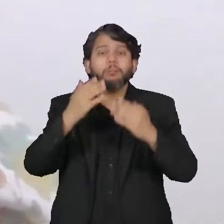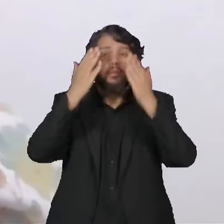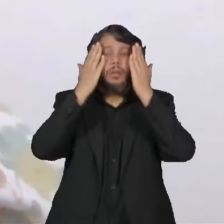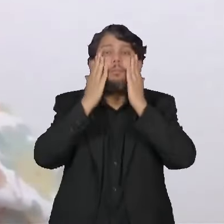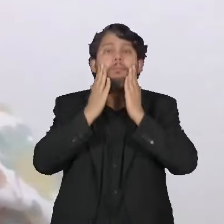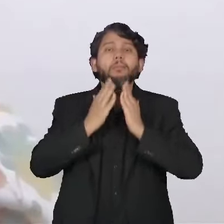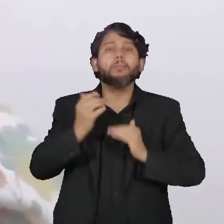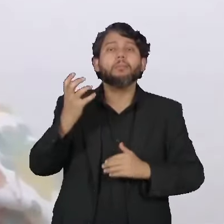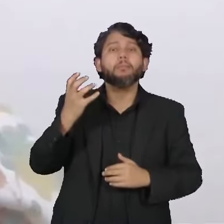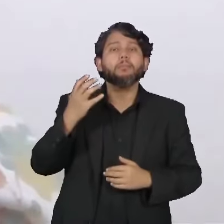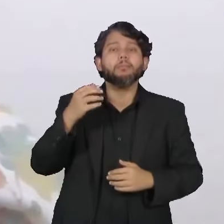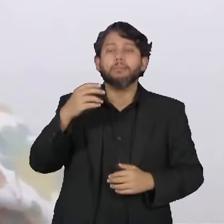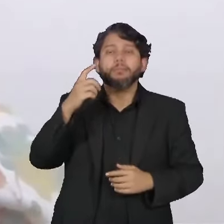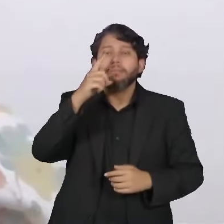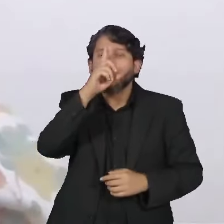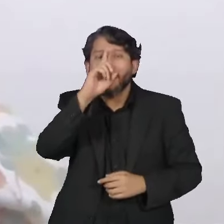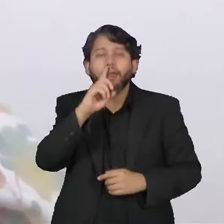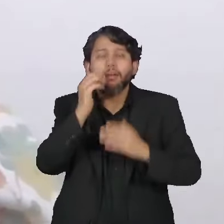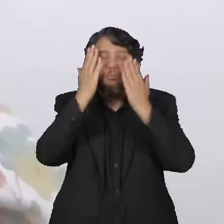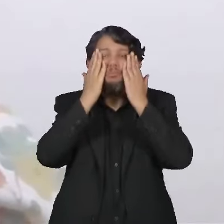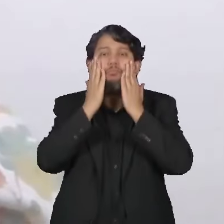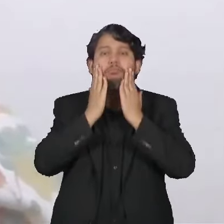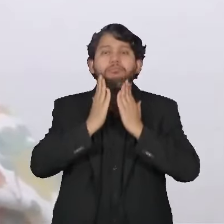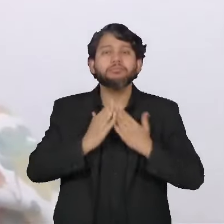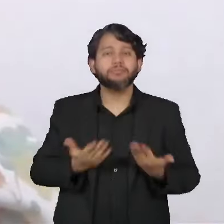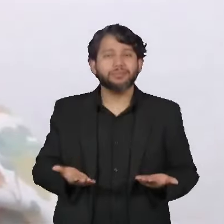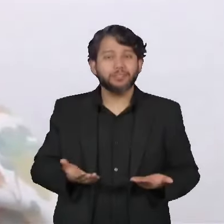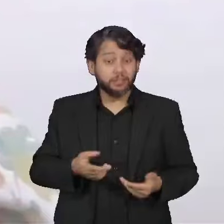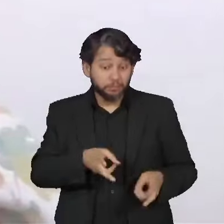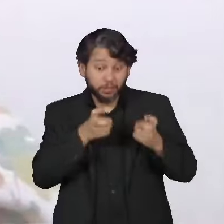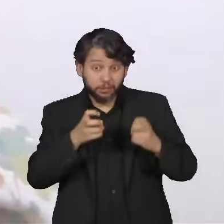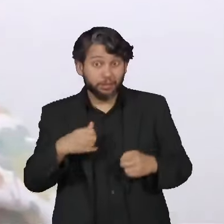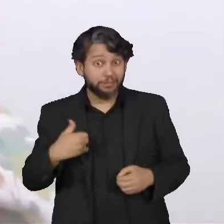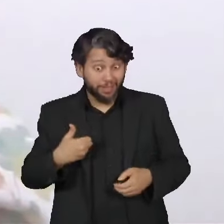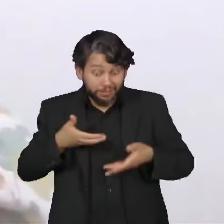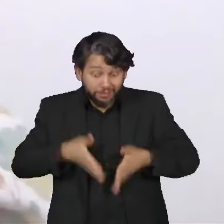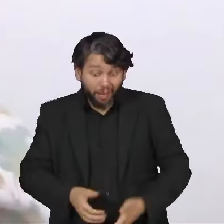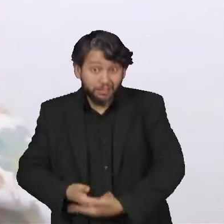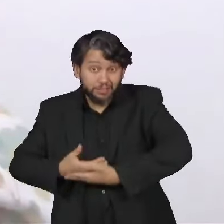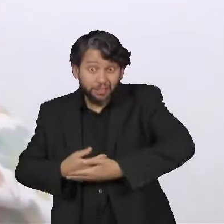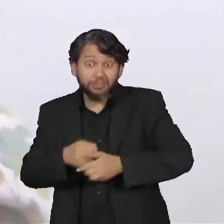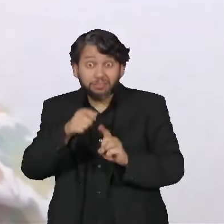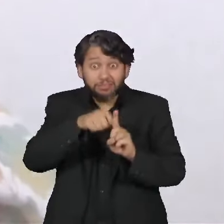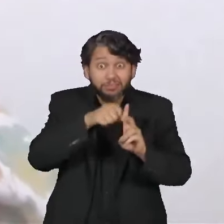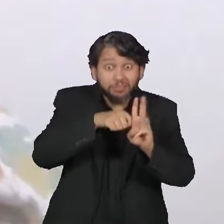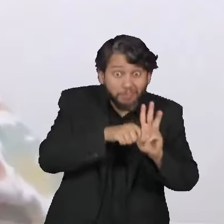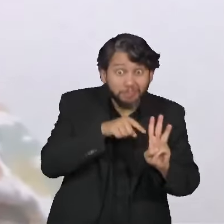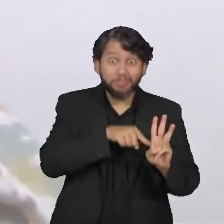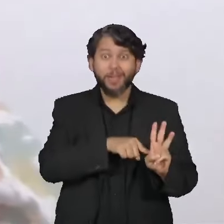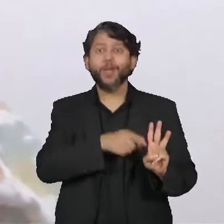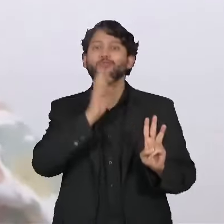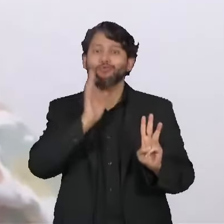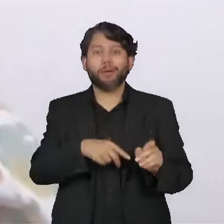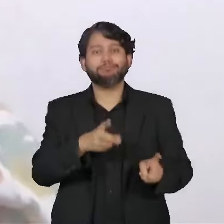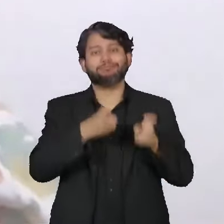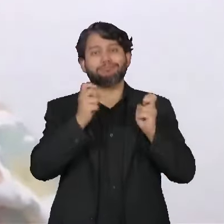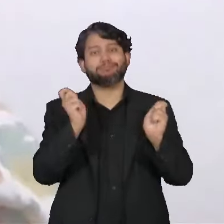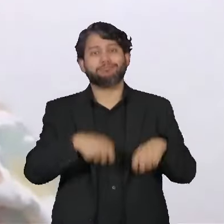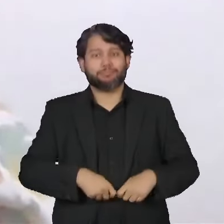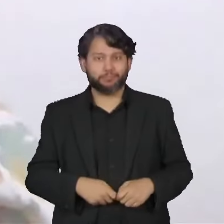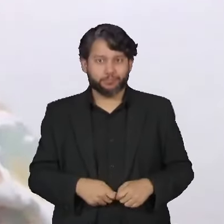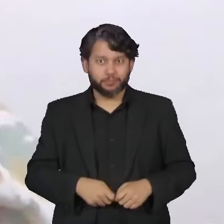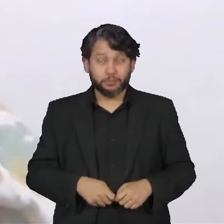Vale lembrar que a manifestação clínica pode começar a partir de três meses de idade, tá? Então, essa manifestação